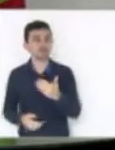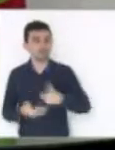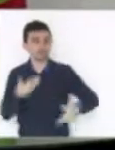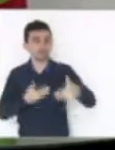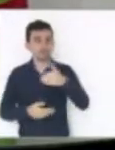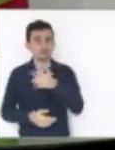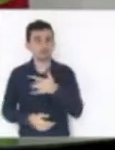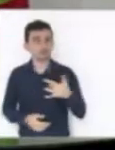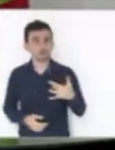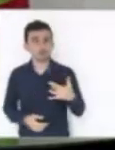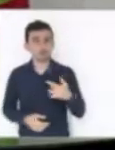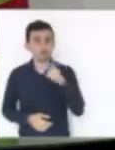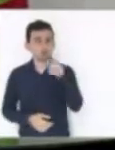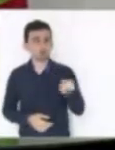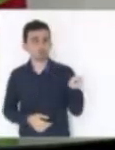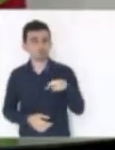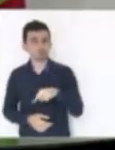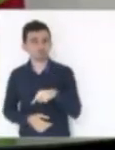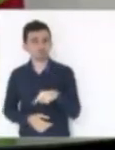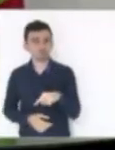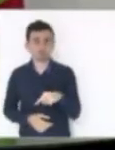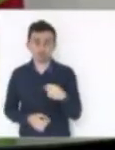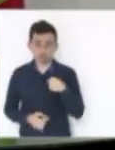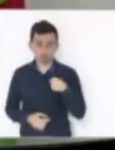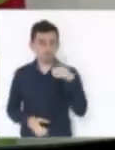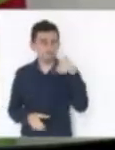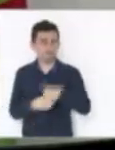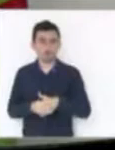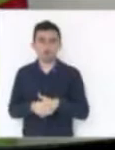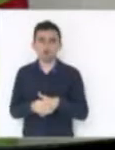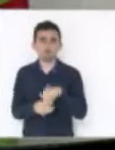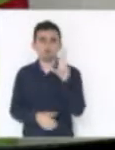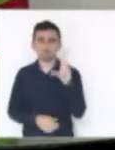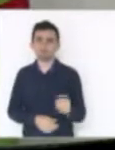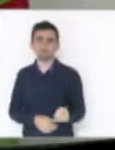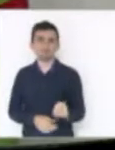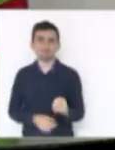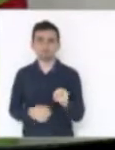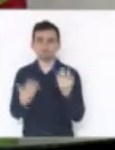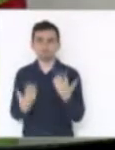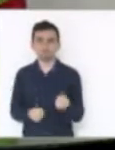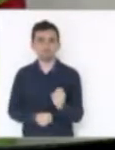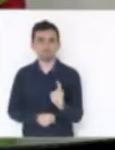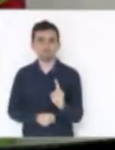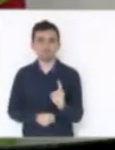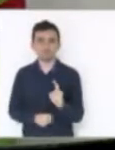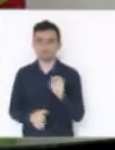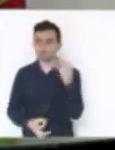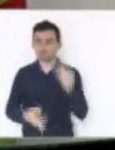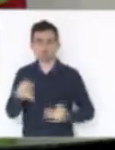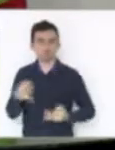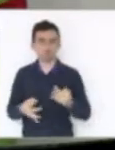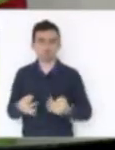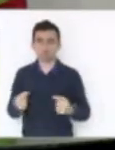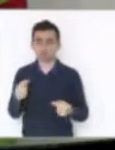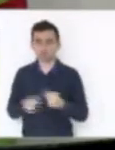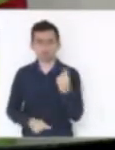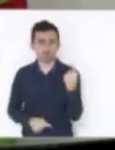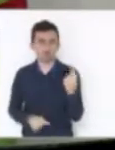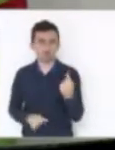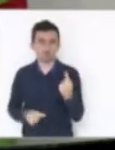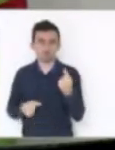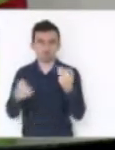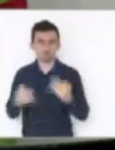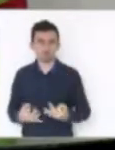saúde negado. Por isso, eu voto contra essa medida provisória, ela é injusta, ela vai